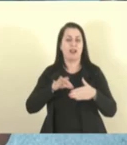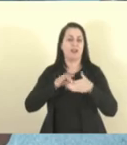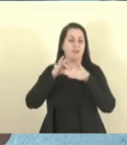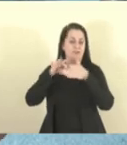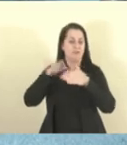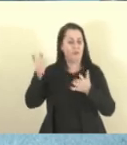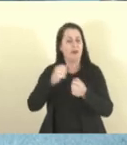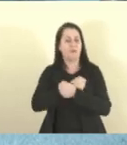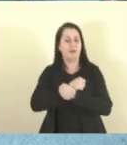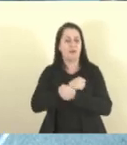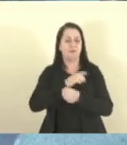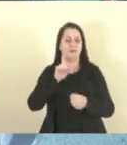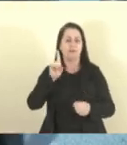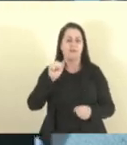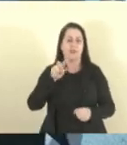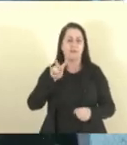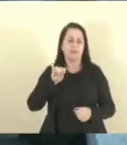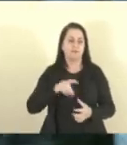hein, Davi Diniz, tchau.